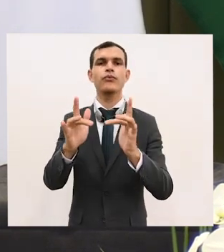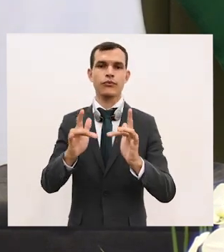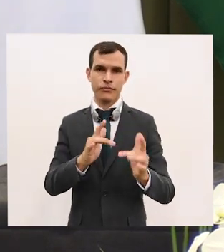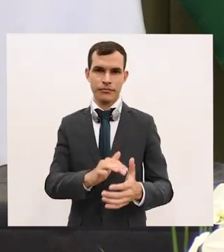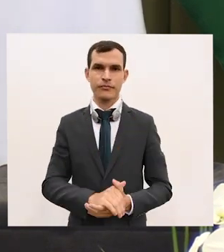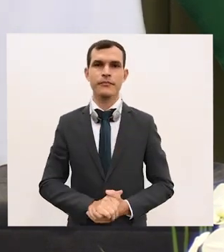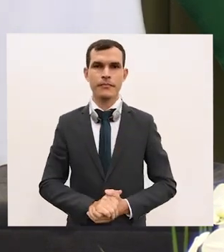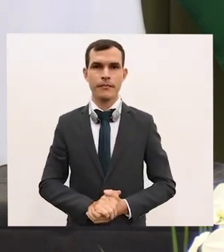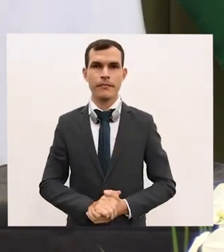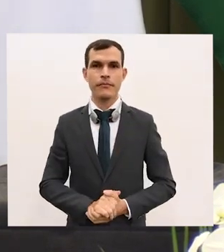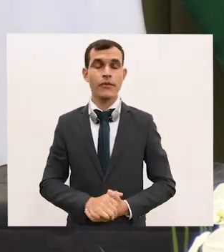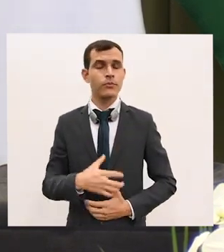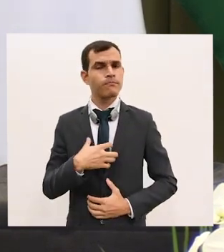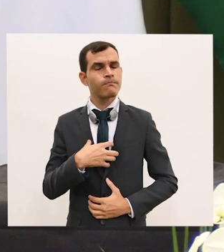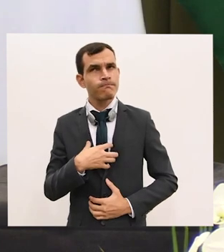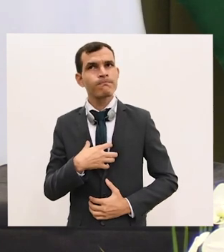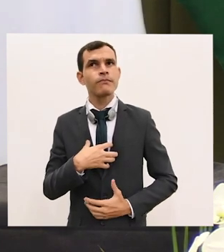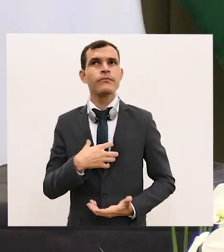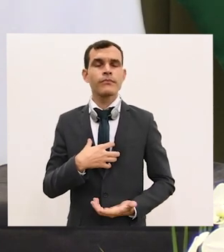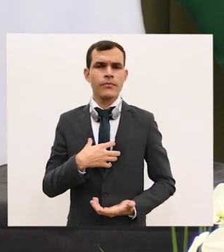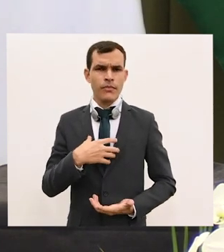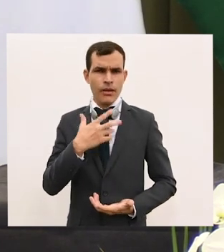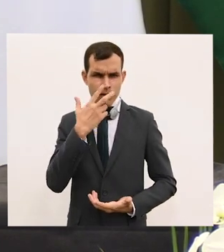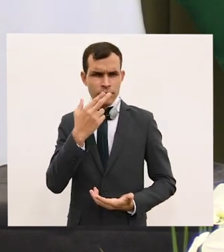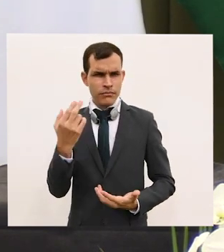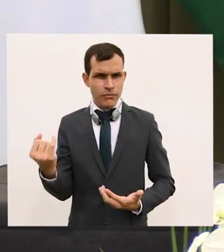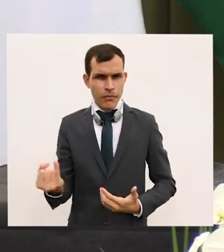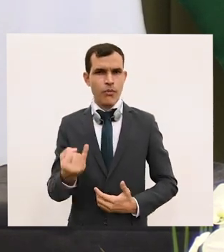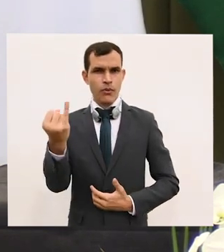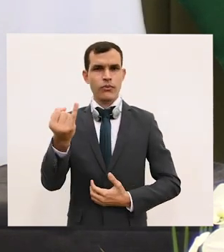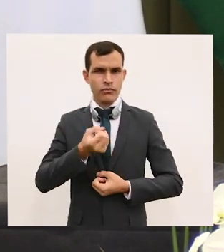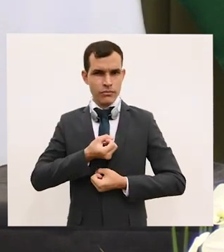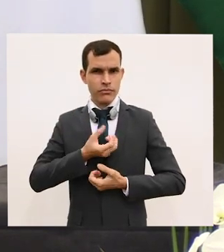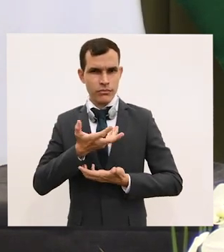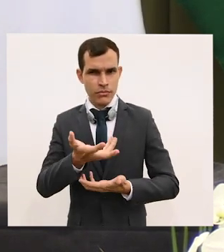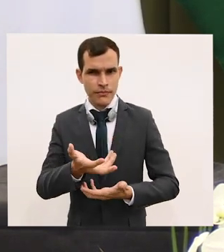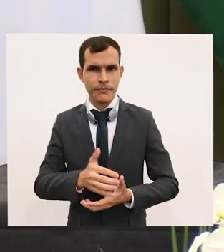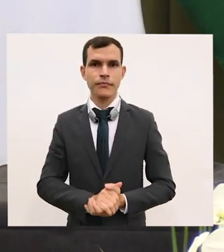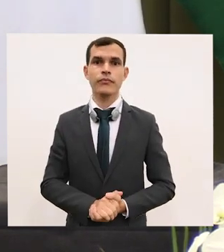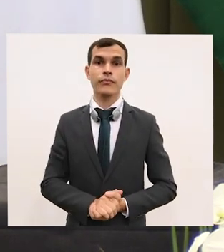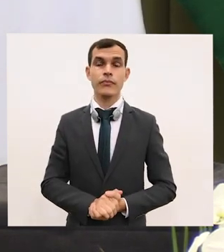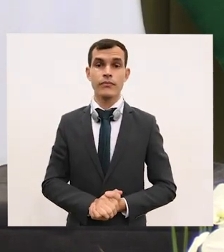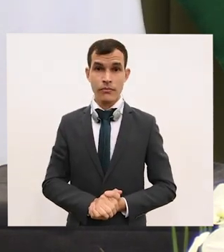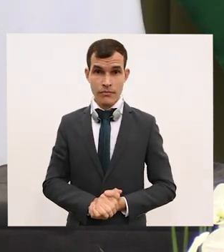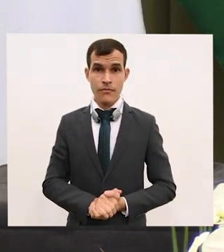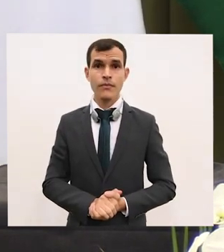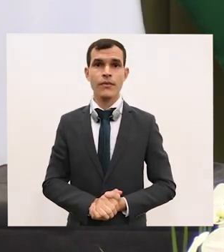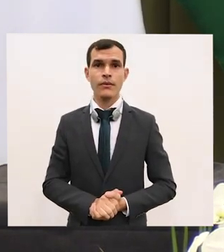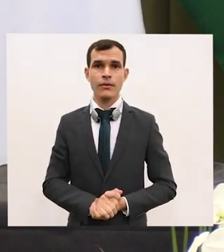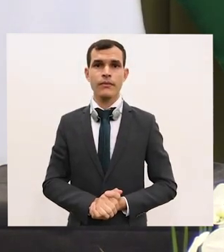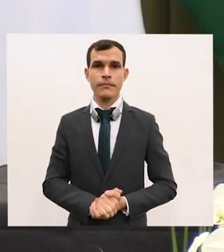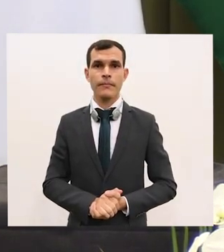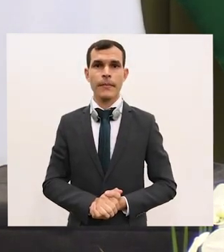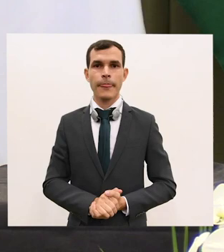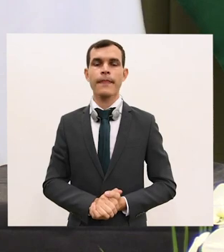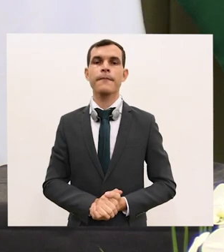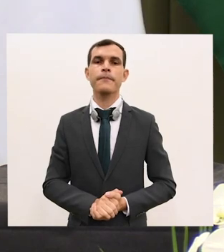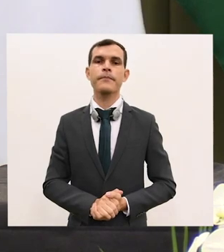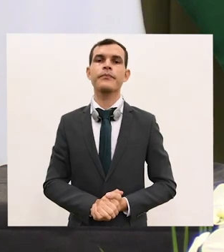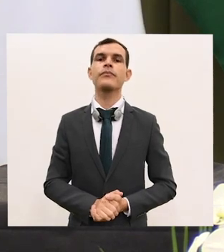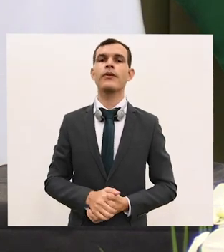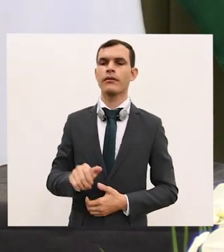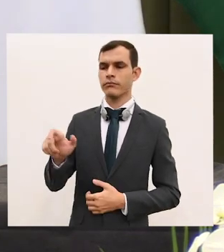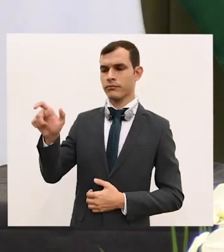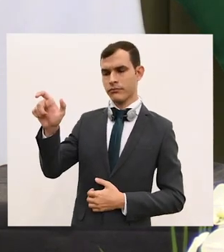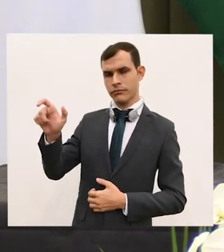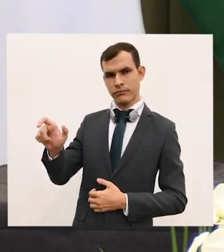Eu acho importante dizer que nós estamos ao lado aqui de uma gigante do